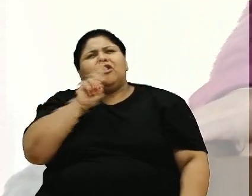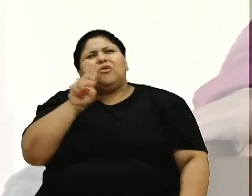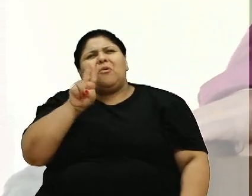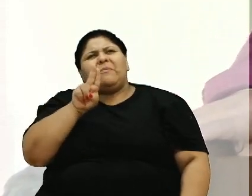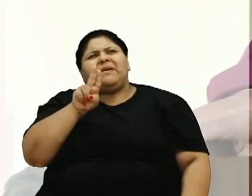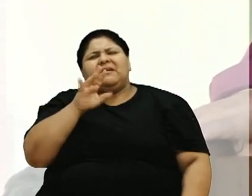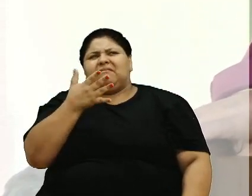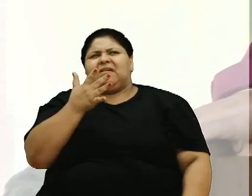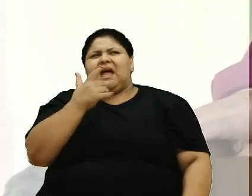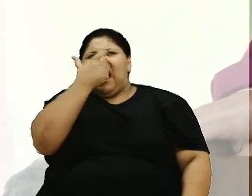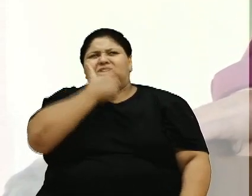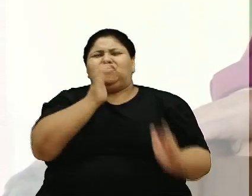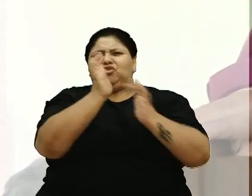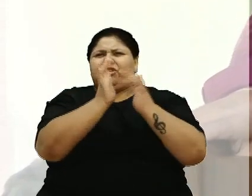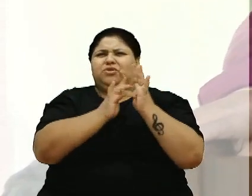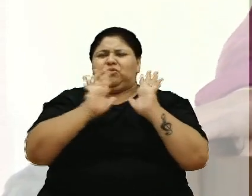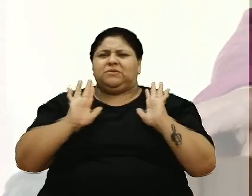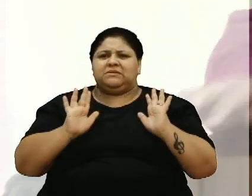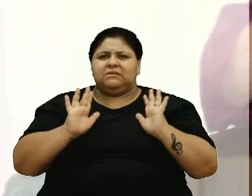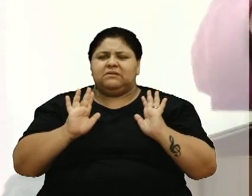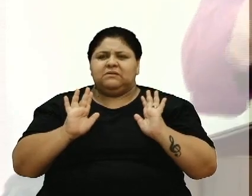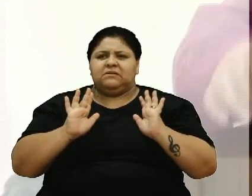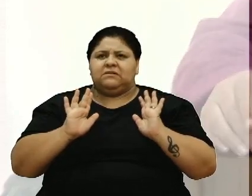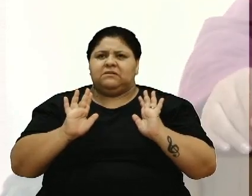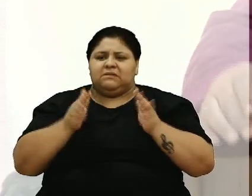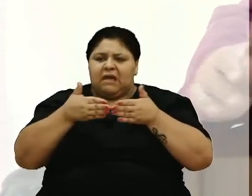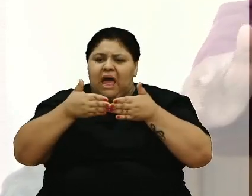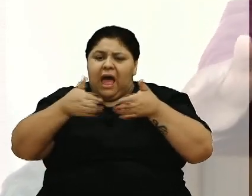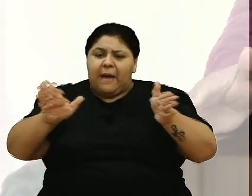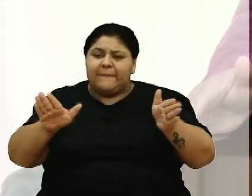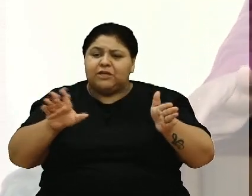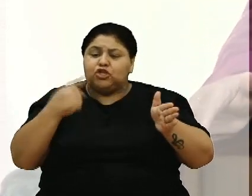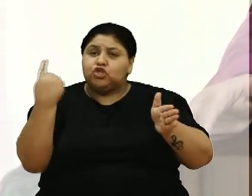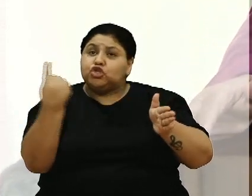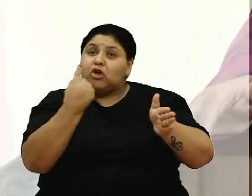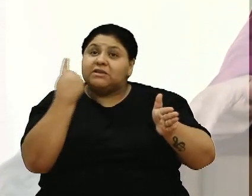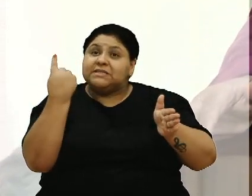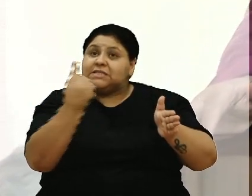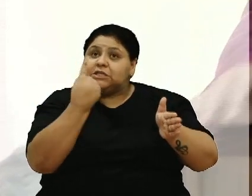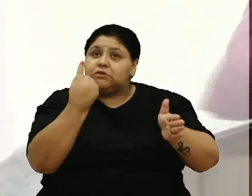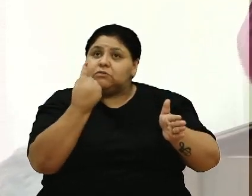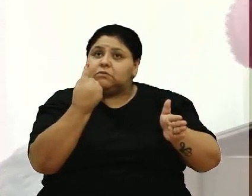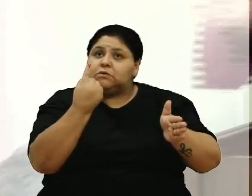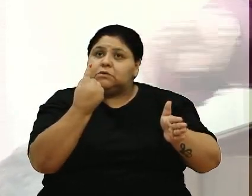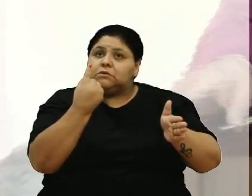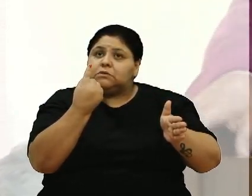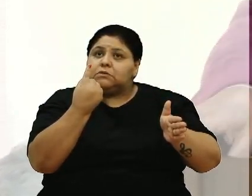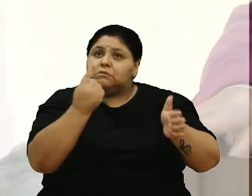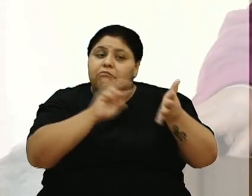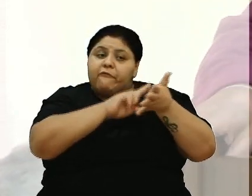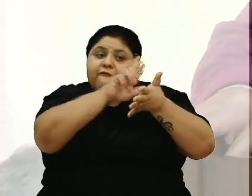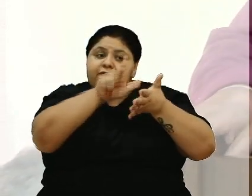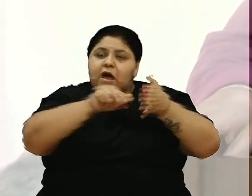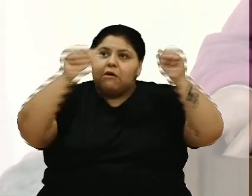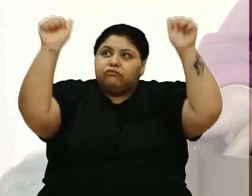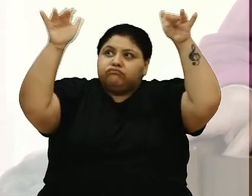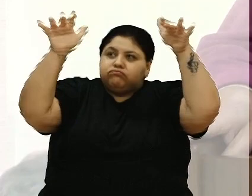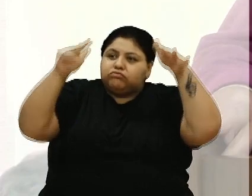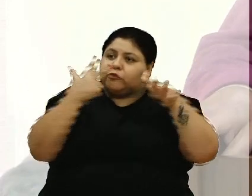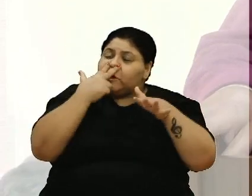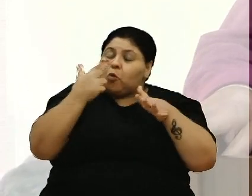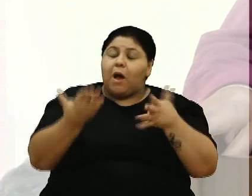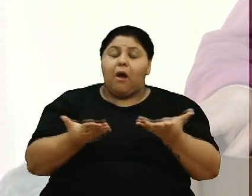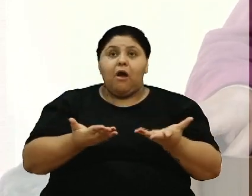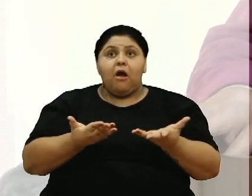Jesus ele ia lá abrir as comportas sozinha várias chuvas deu semelhante a essa